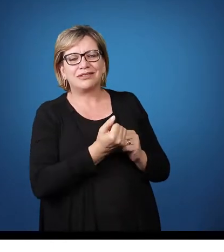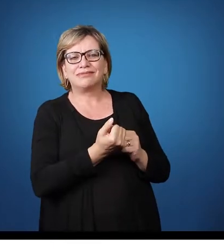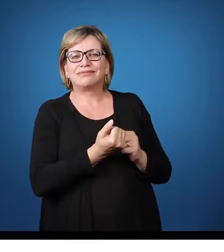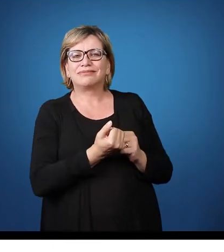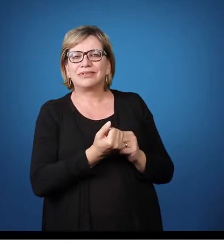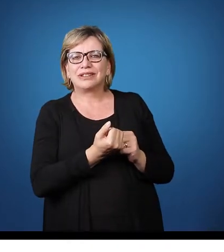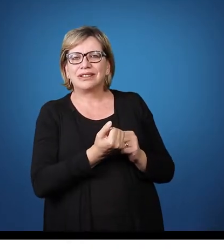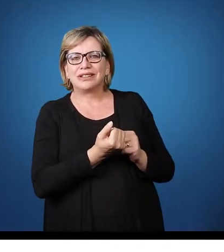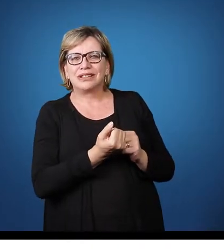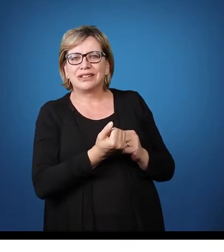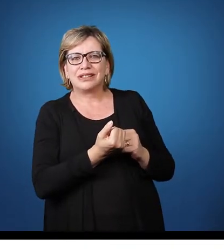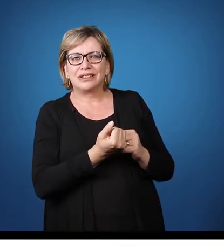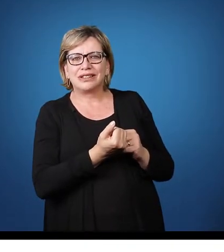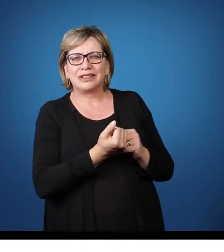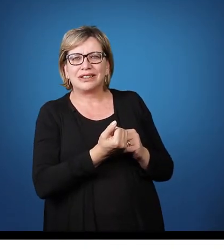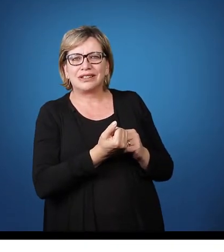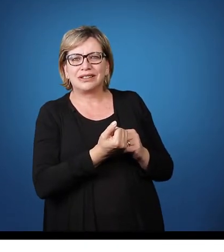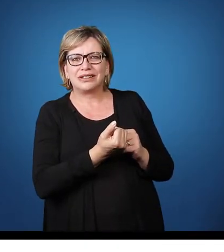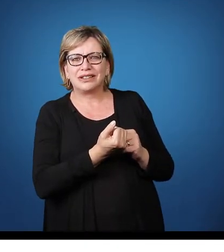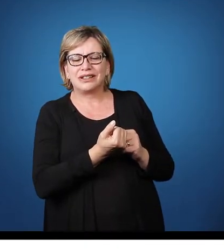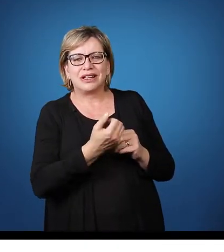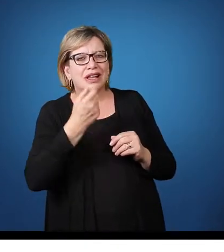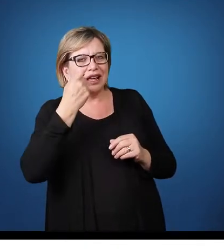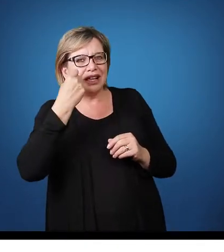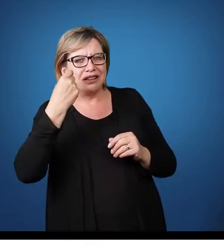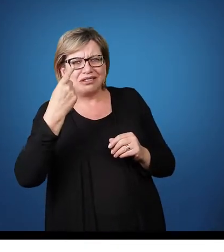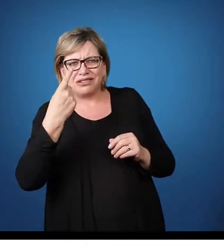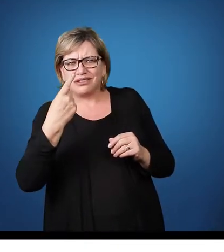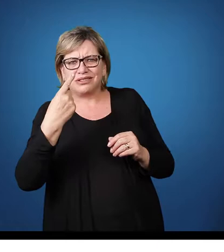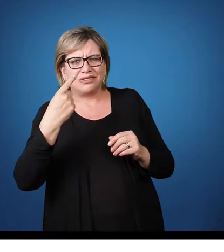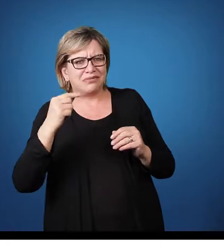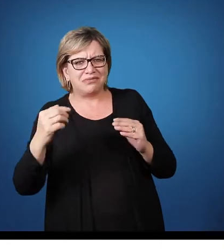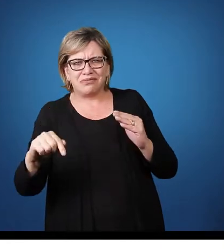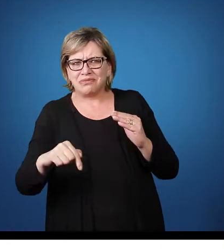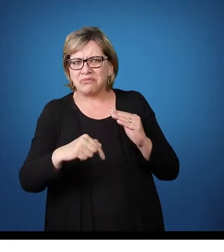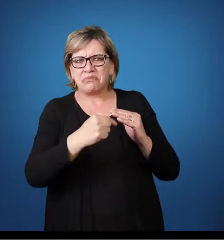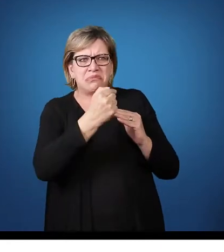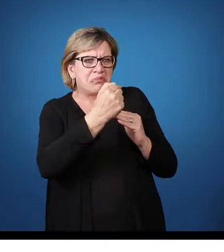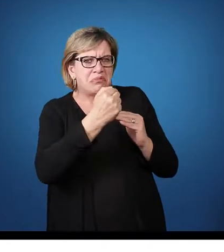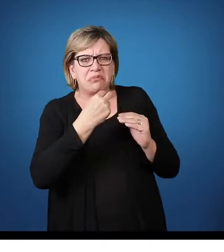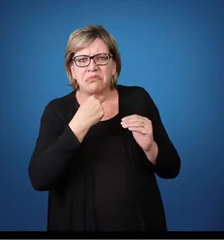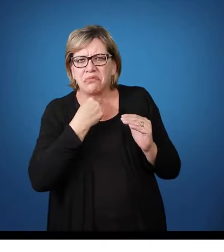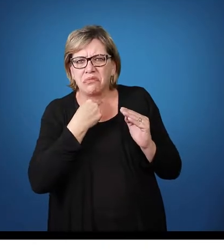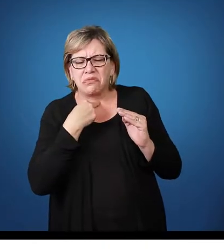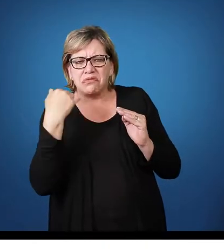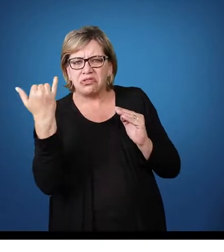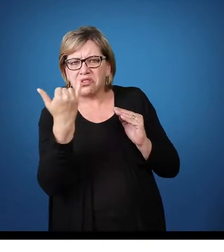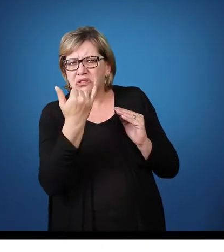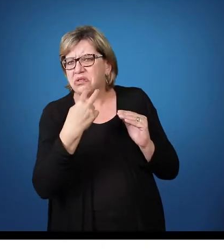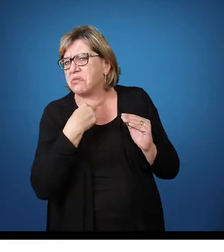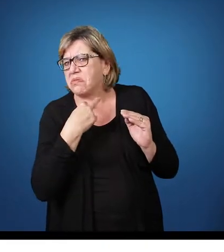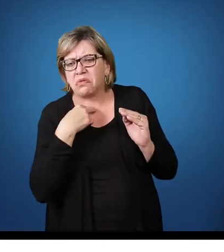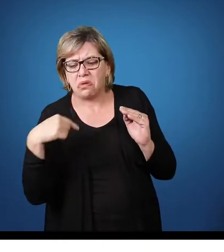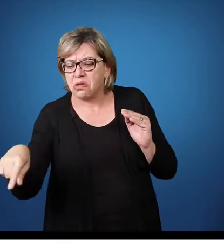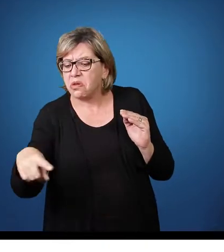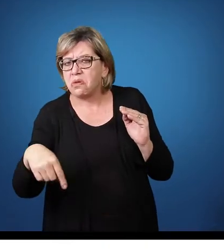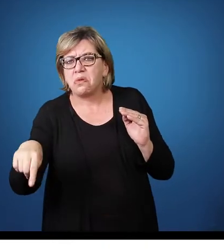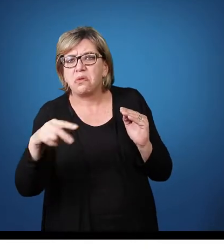no telhado. Não podemos subir